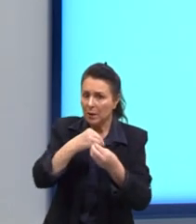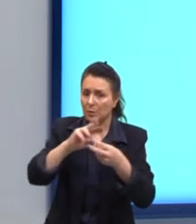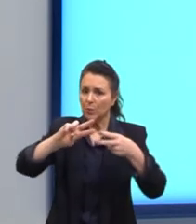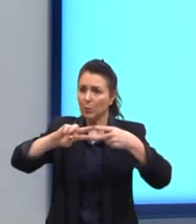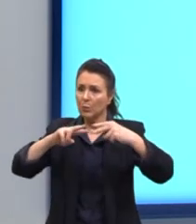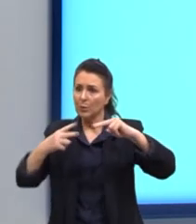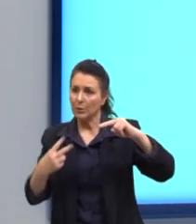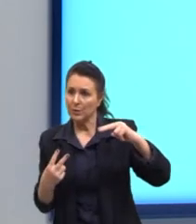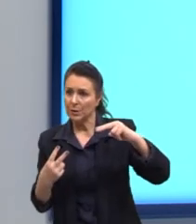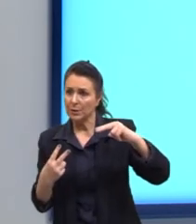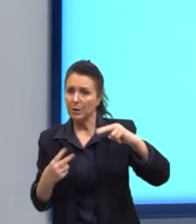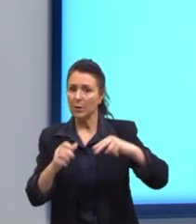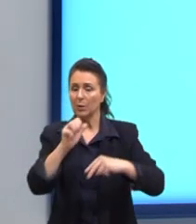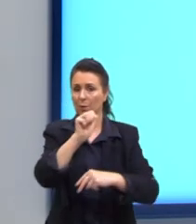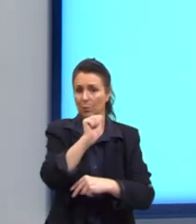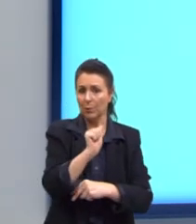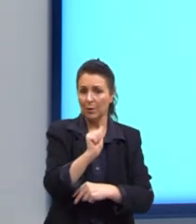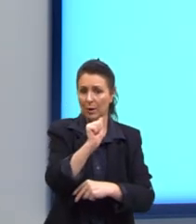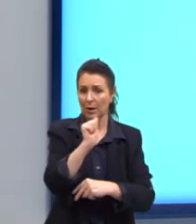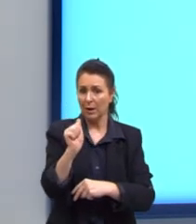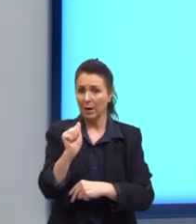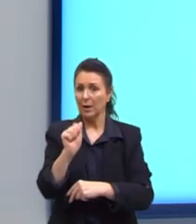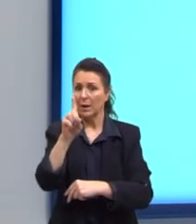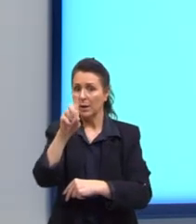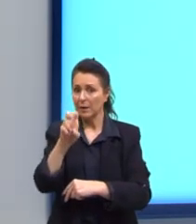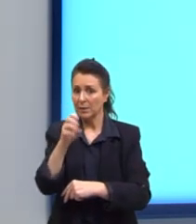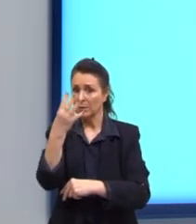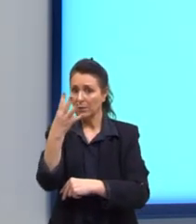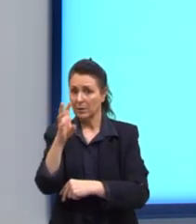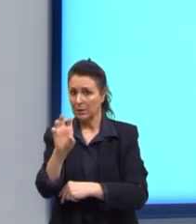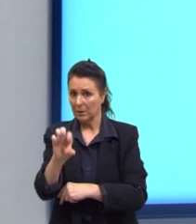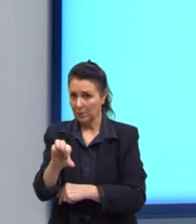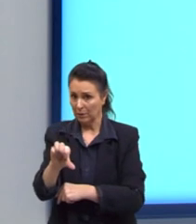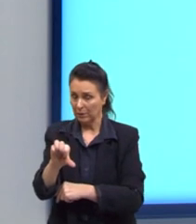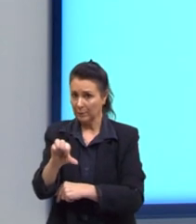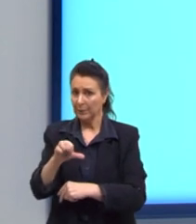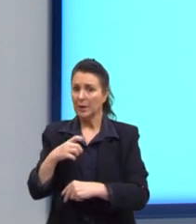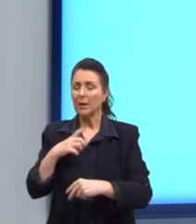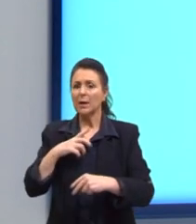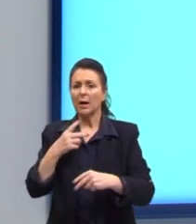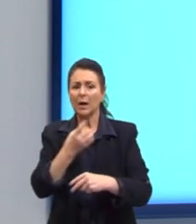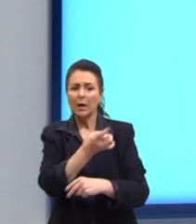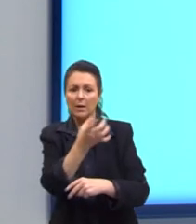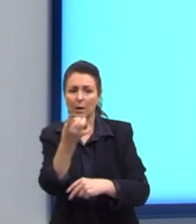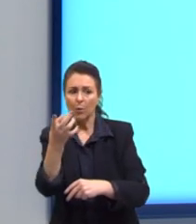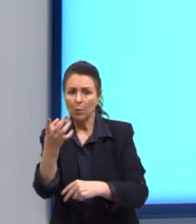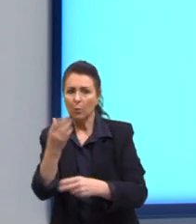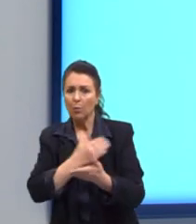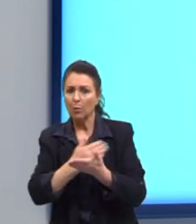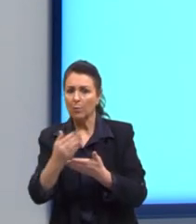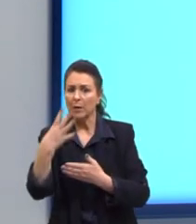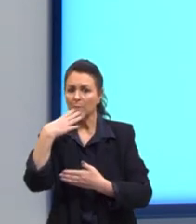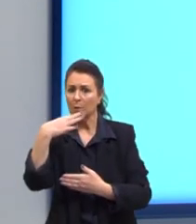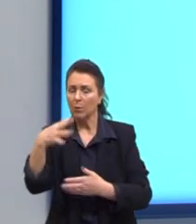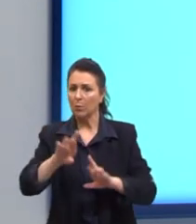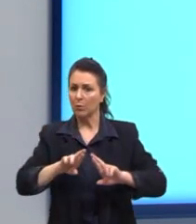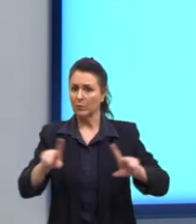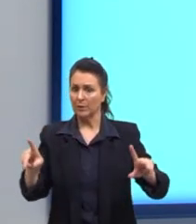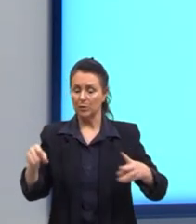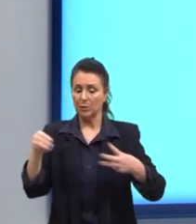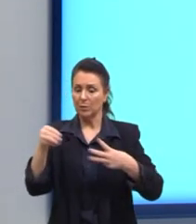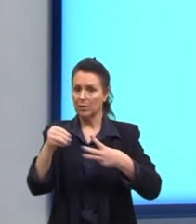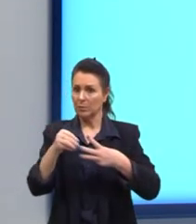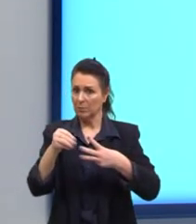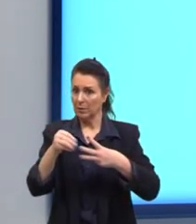e QIA1549, fazendo cada um deles emitir uma cor diferente. Em uma célula